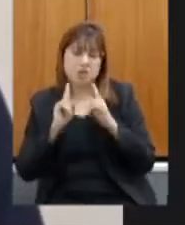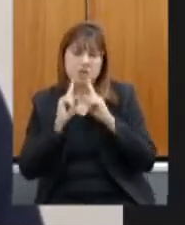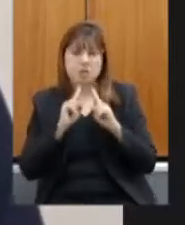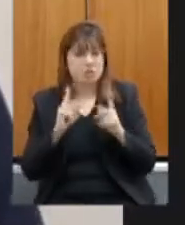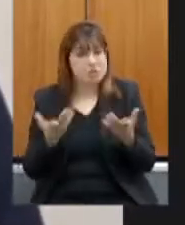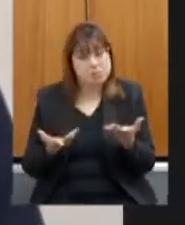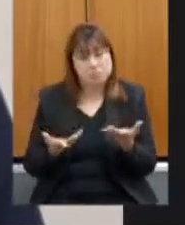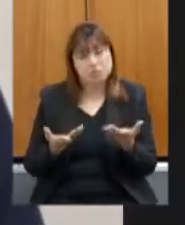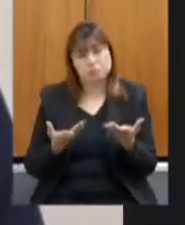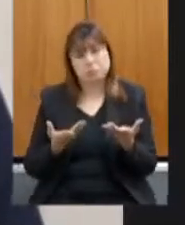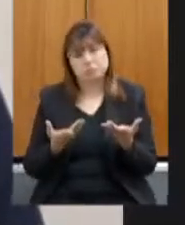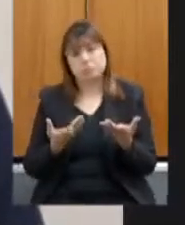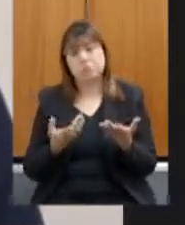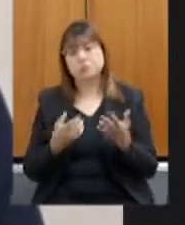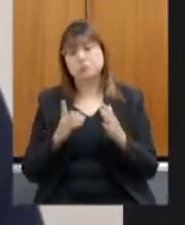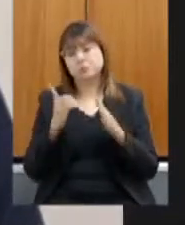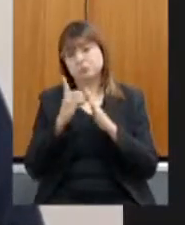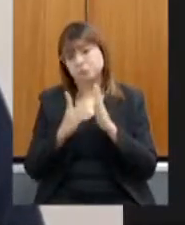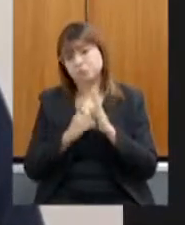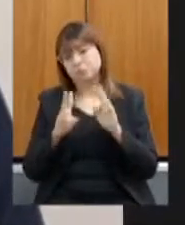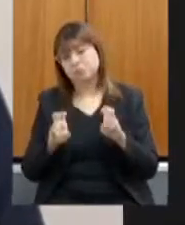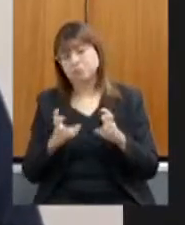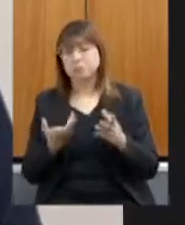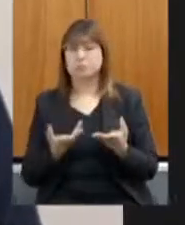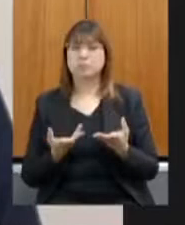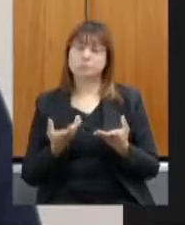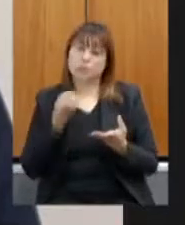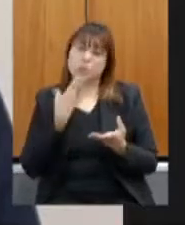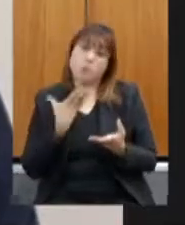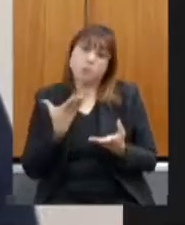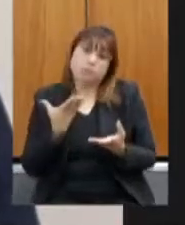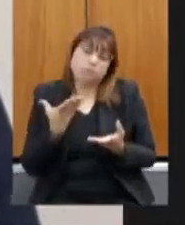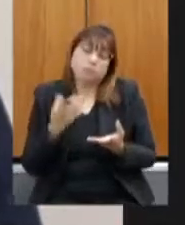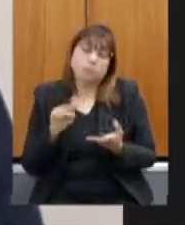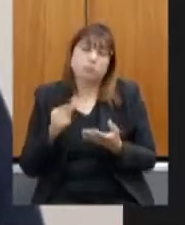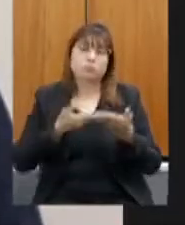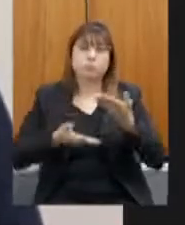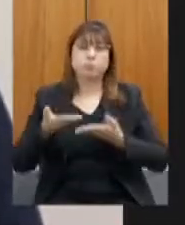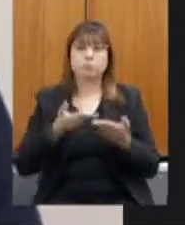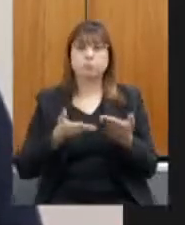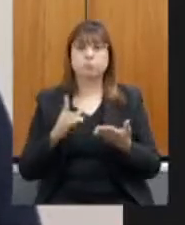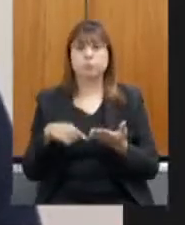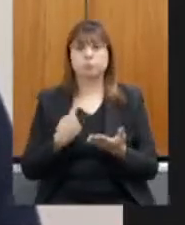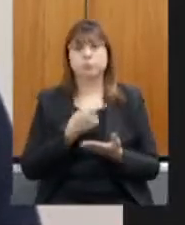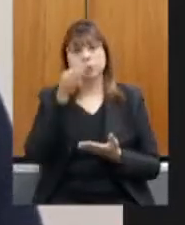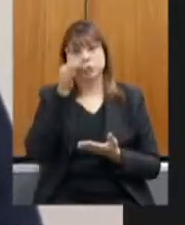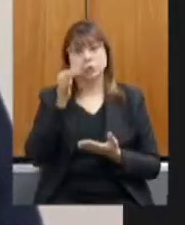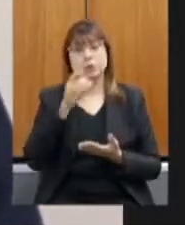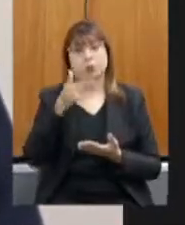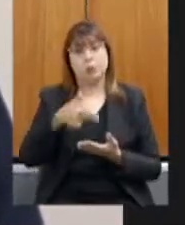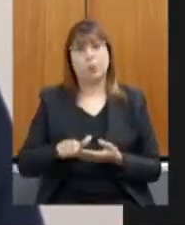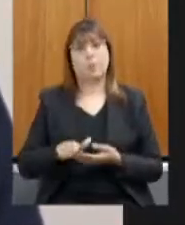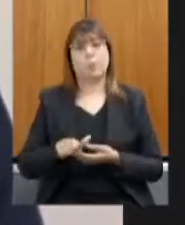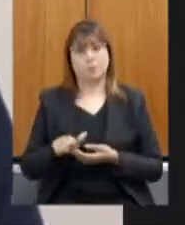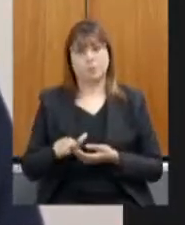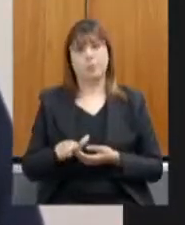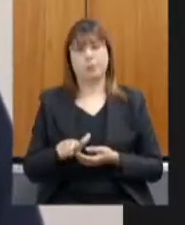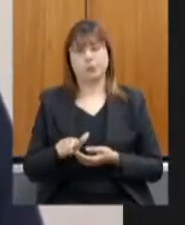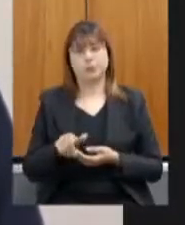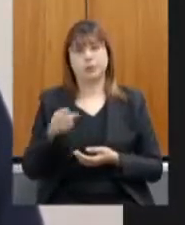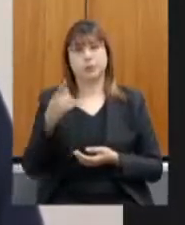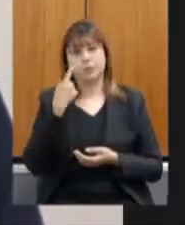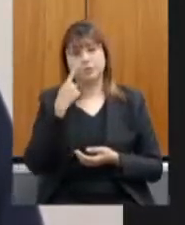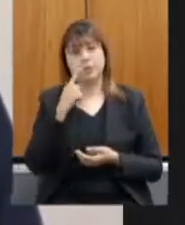extensão do decreto mas que bom que está nesse caminho então a gente vai ficar um pouco olhar mais atento a isso também para ver se chega alguma